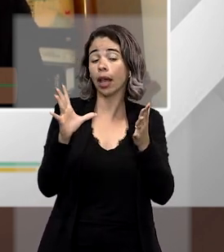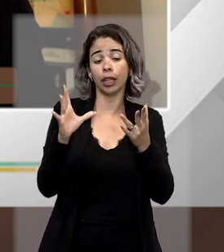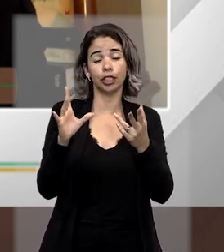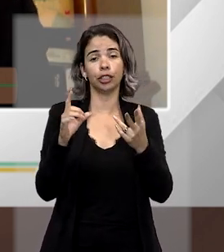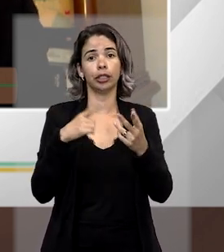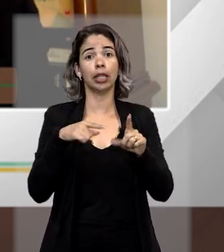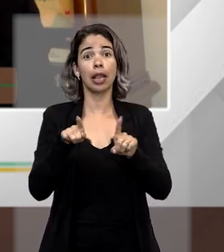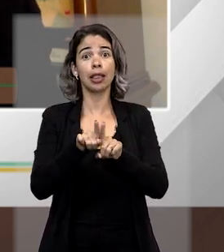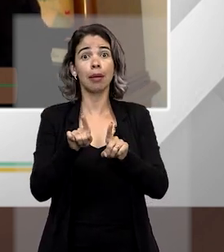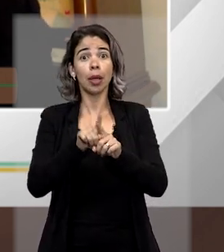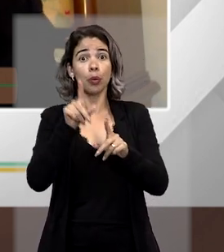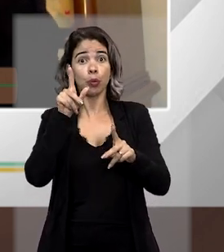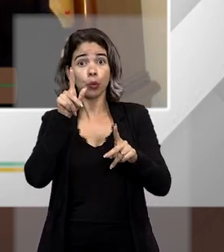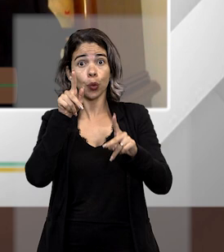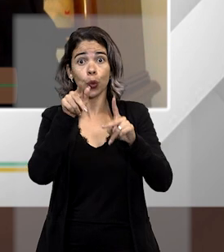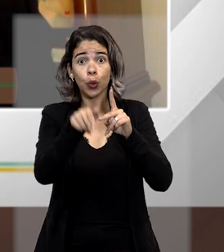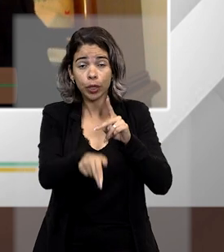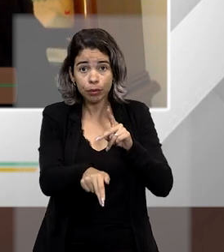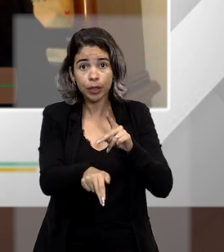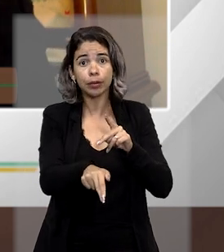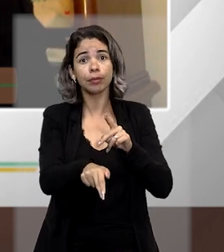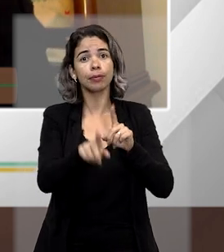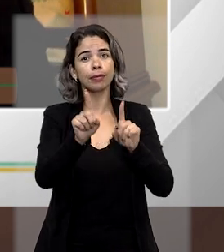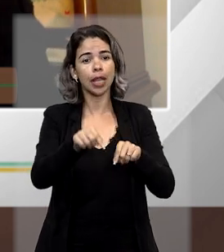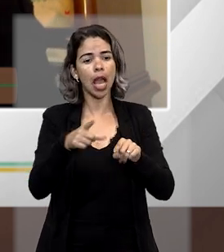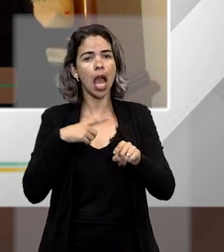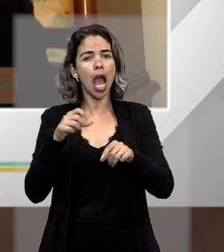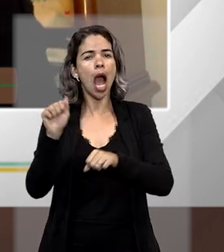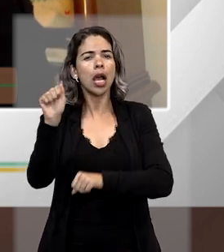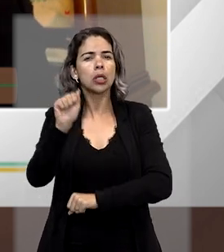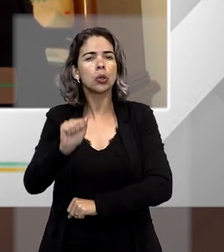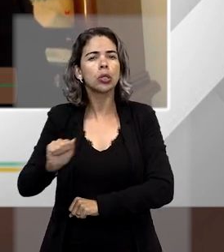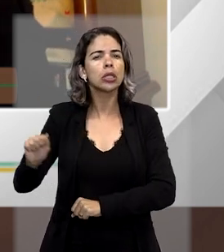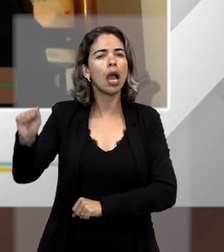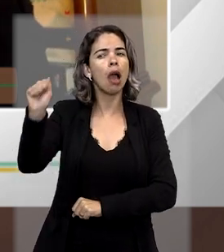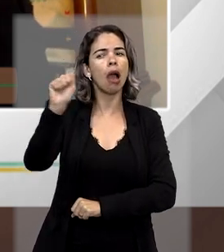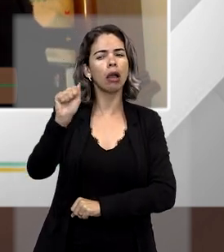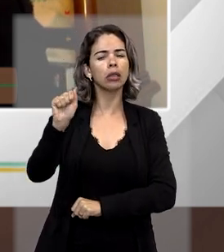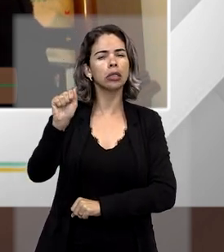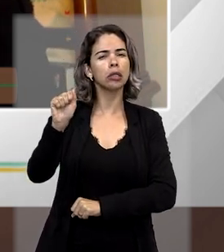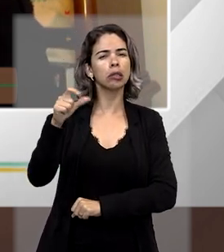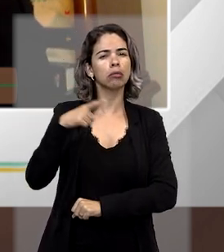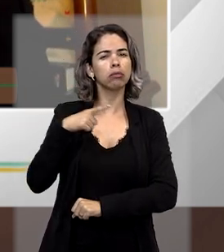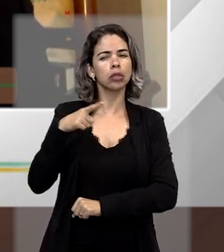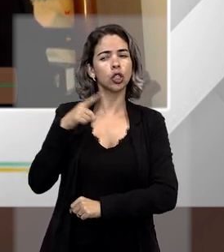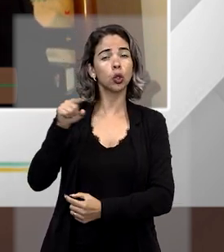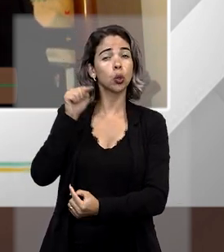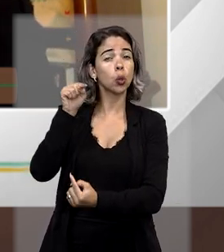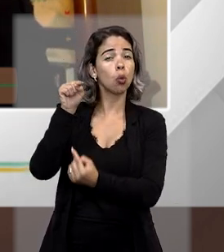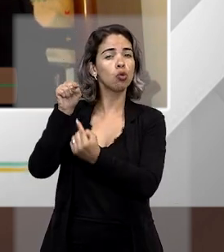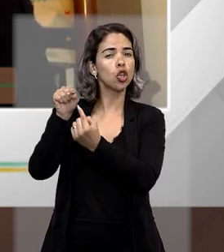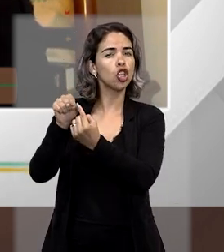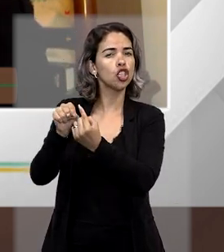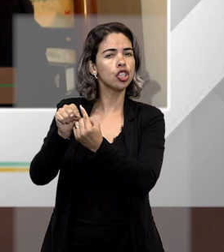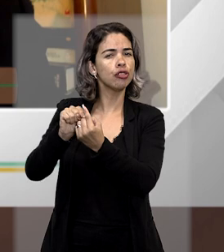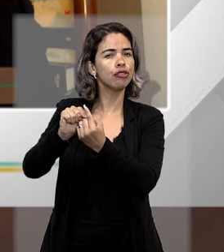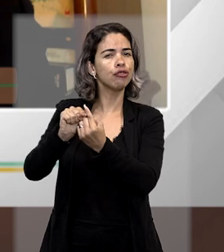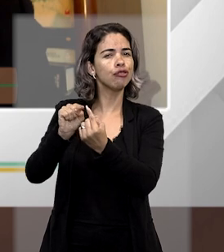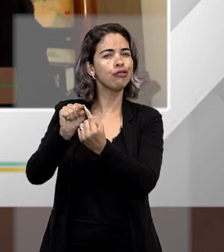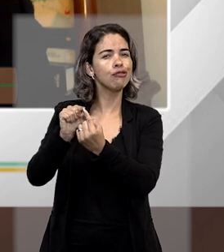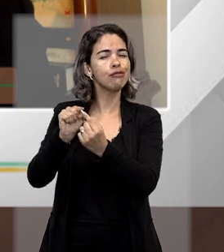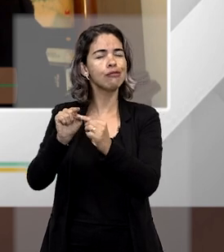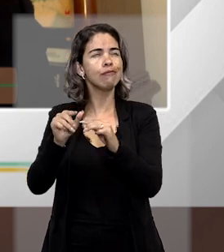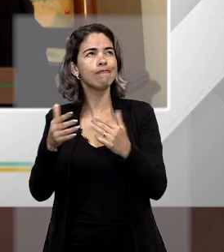liberdade, que veda, por exemplo, associações que tenham como objetivo